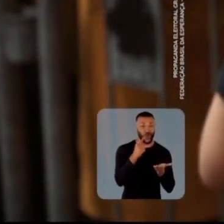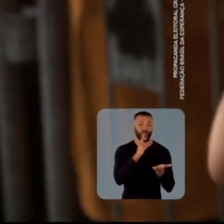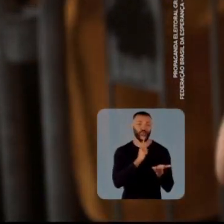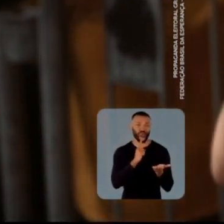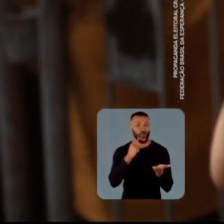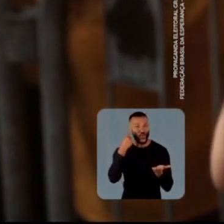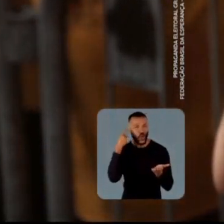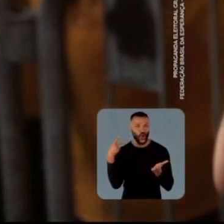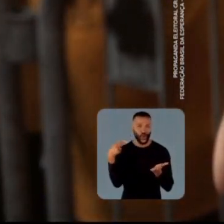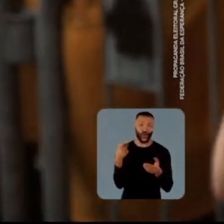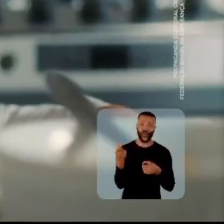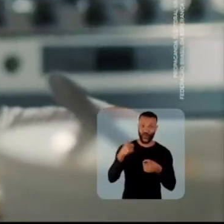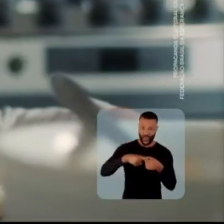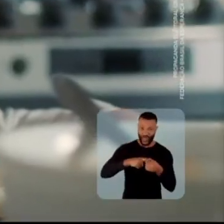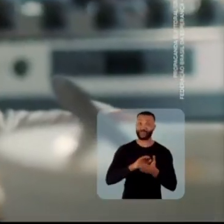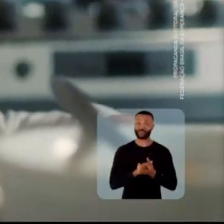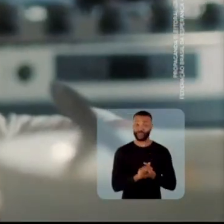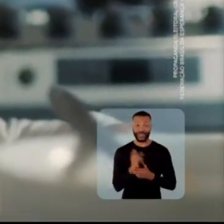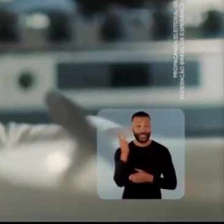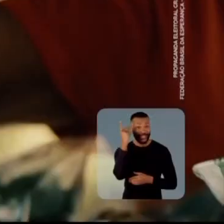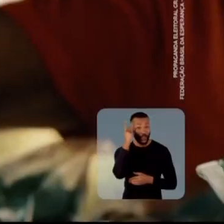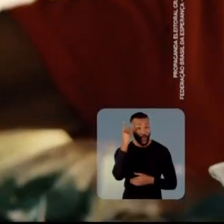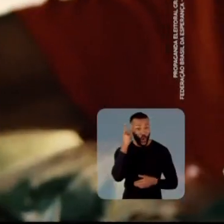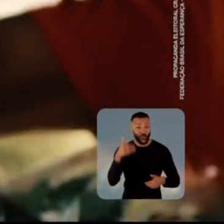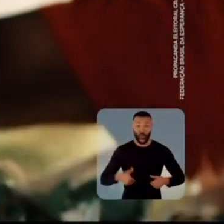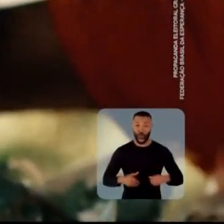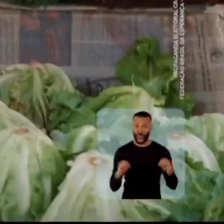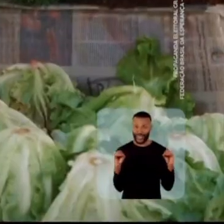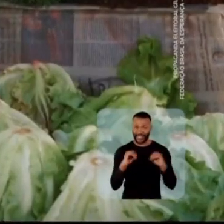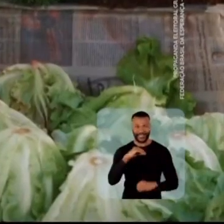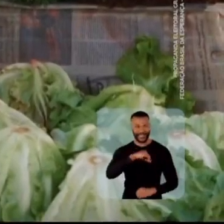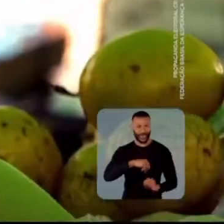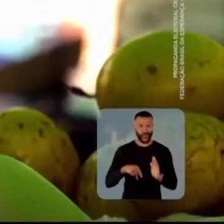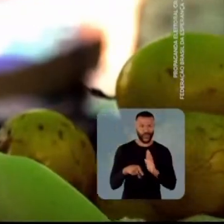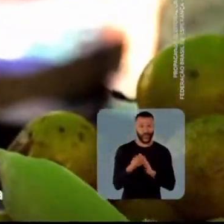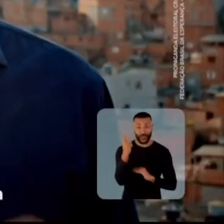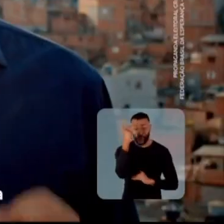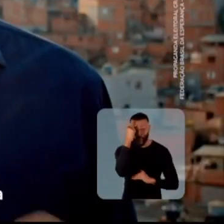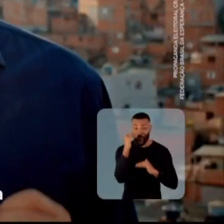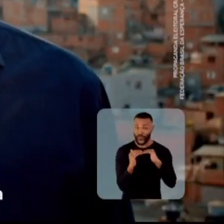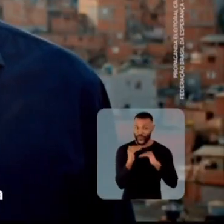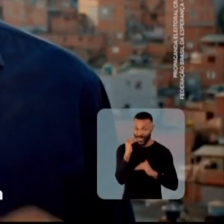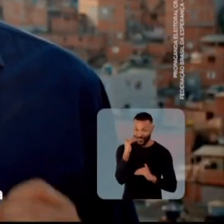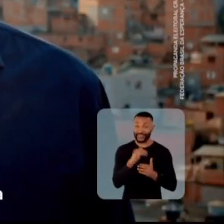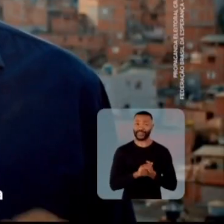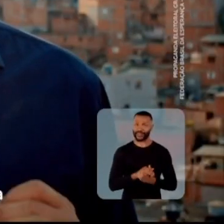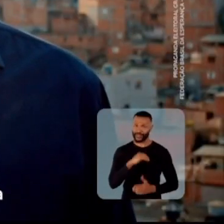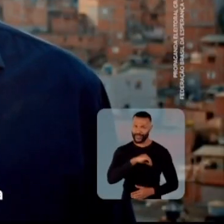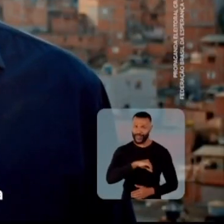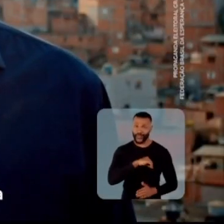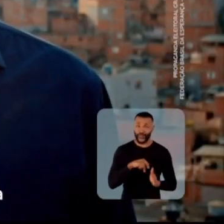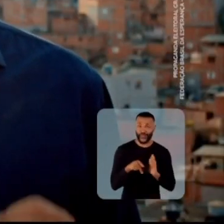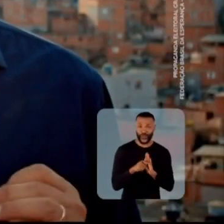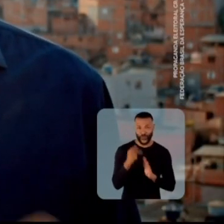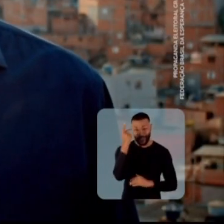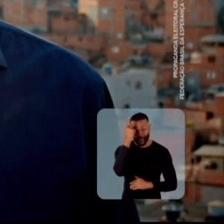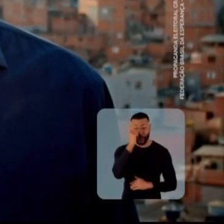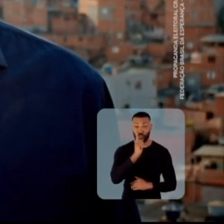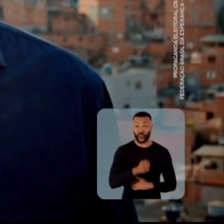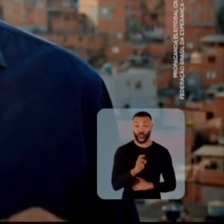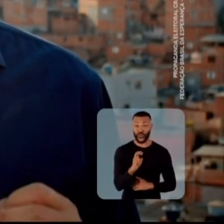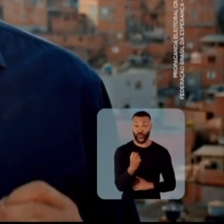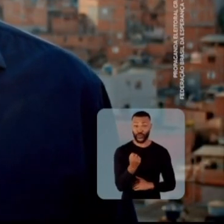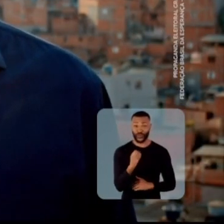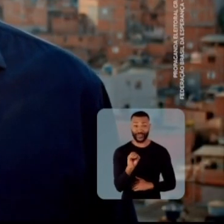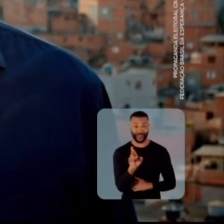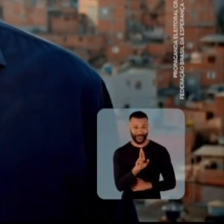que o Rodrigo e o Dória cortaram. São Paulo sem fome é o salário mínimo paulista maior. Vou aumentar o salário mínimo paulista para R